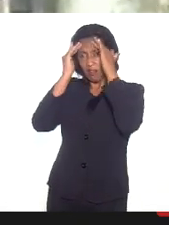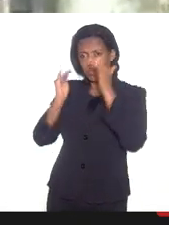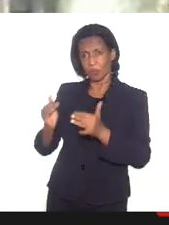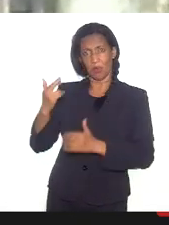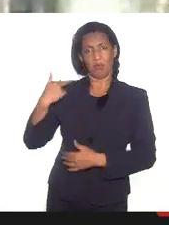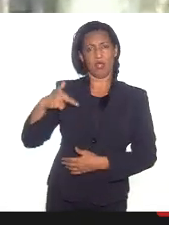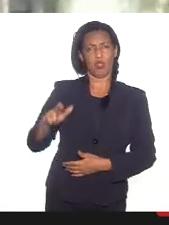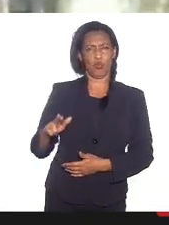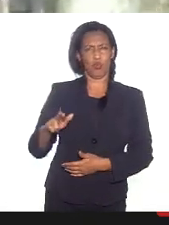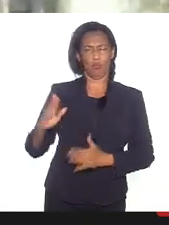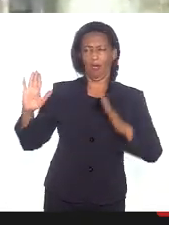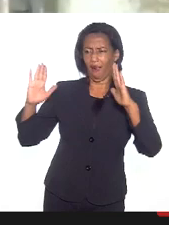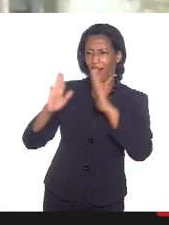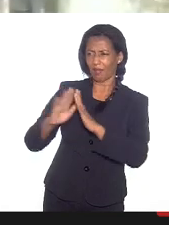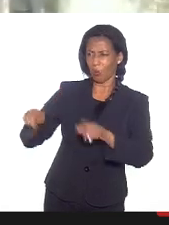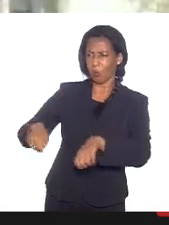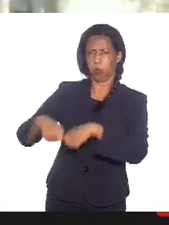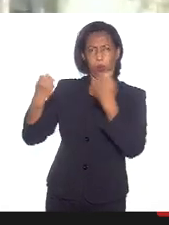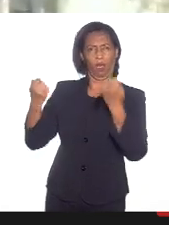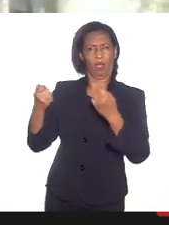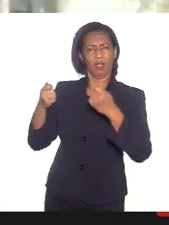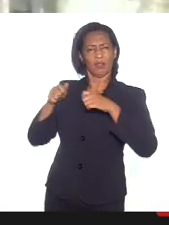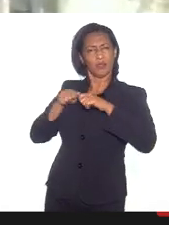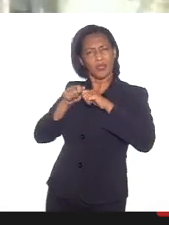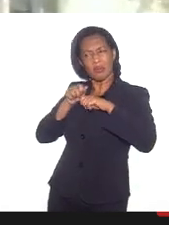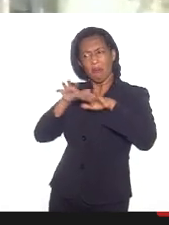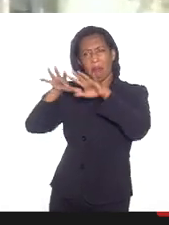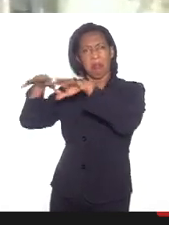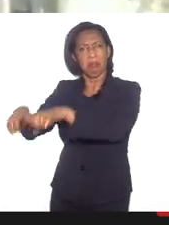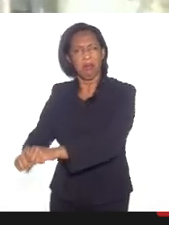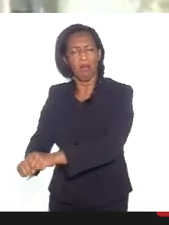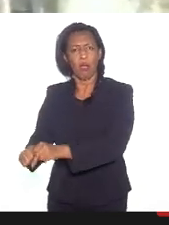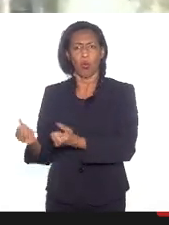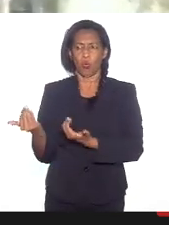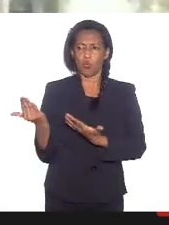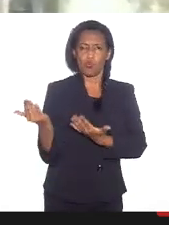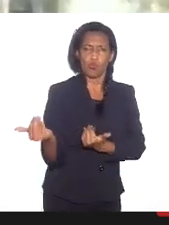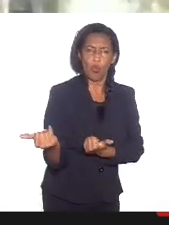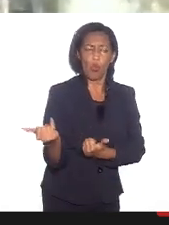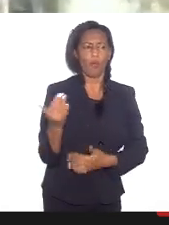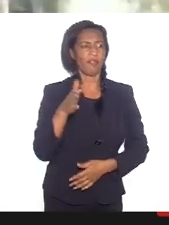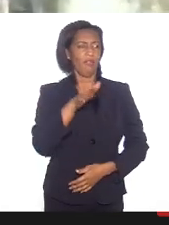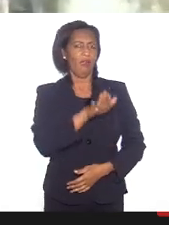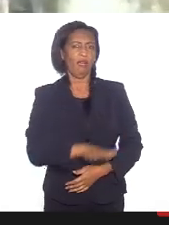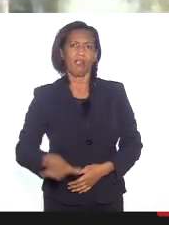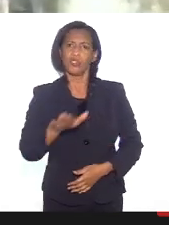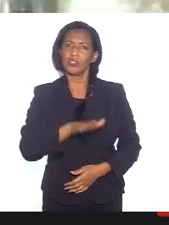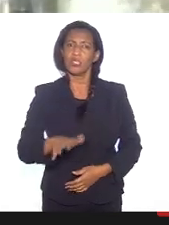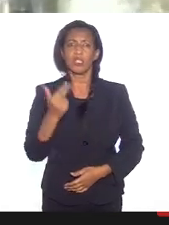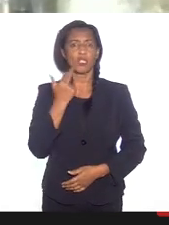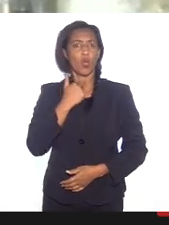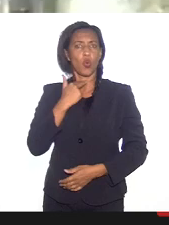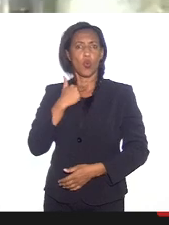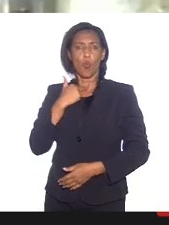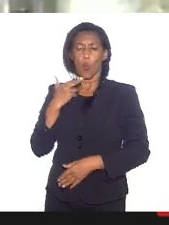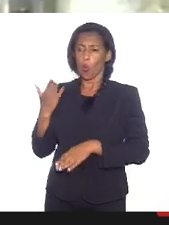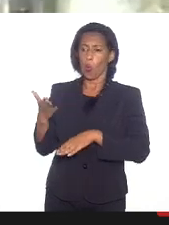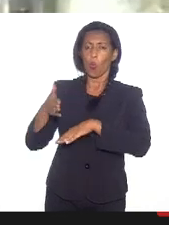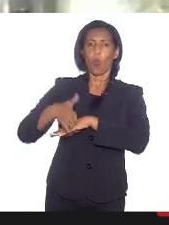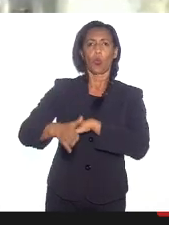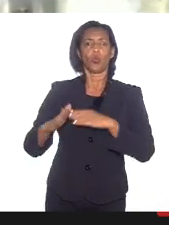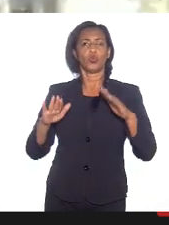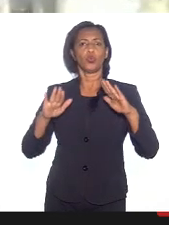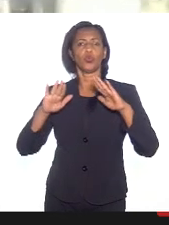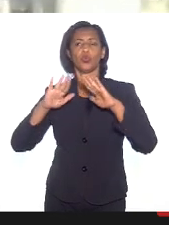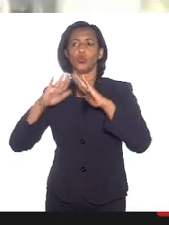quebradas, nossas casas estão sendo invadidas. Nossos jovens, nossas crianças não podem entrar na escola com um fio de conta